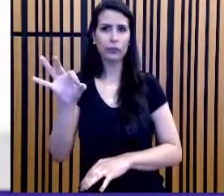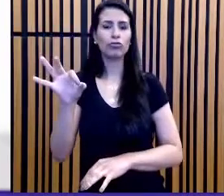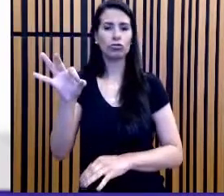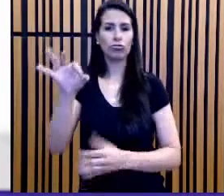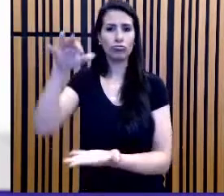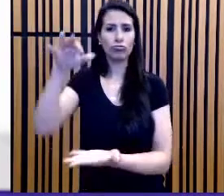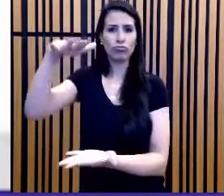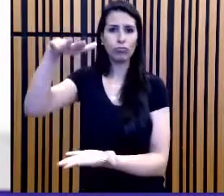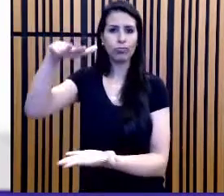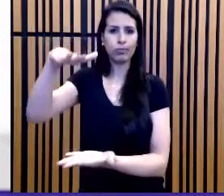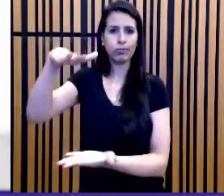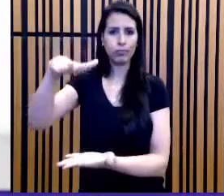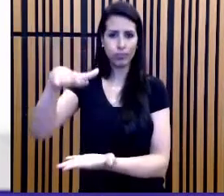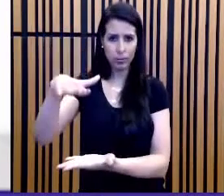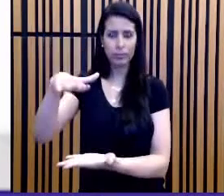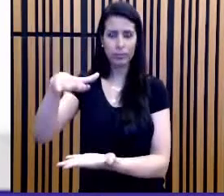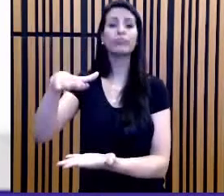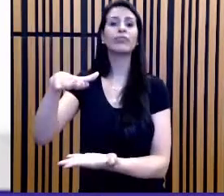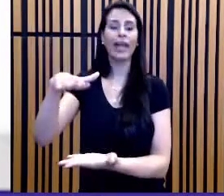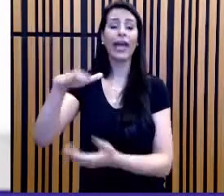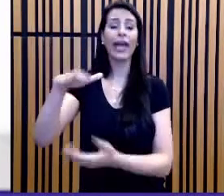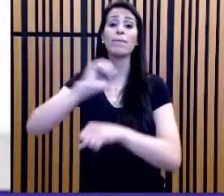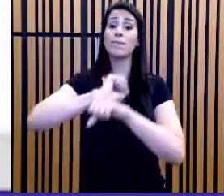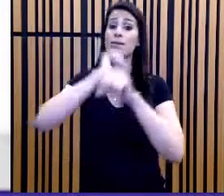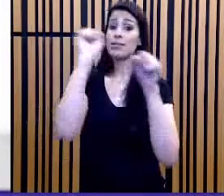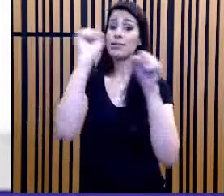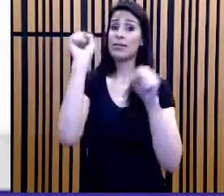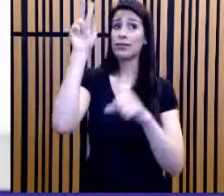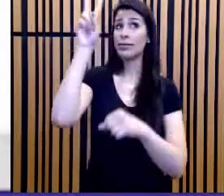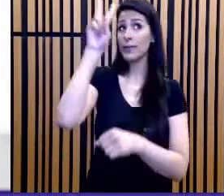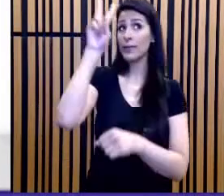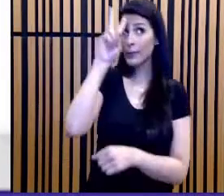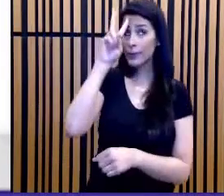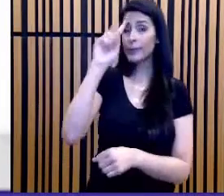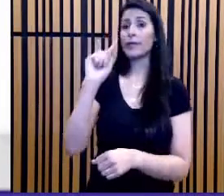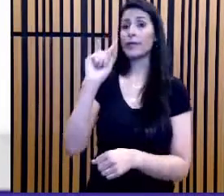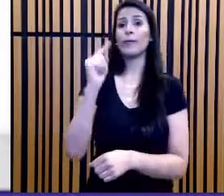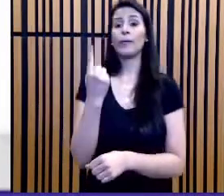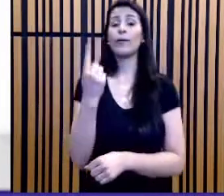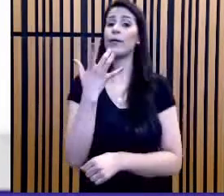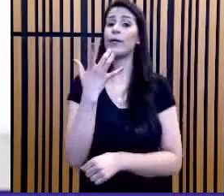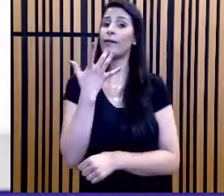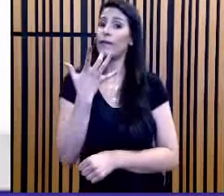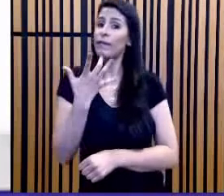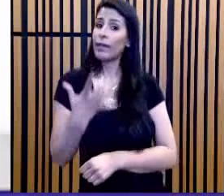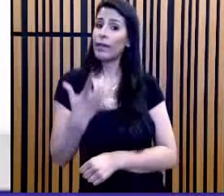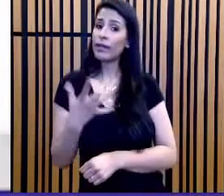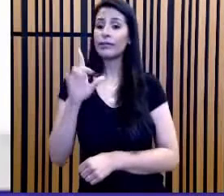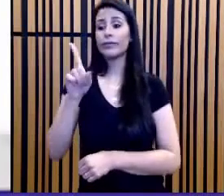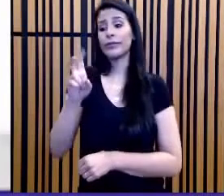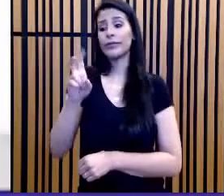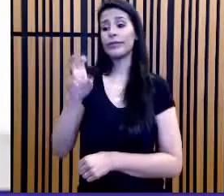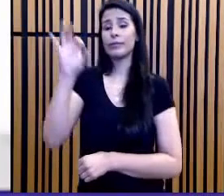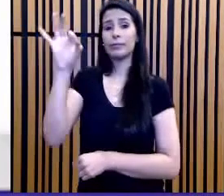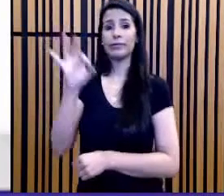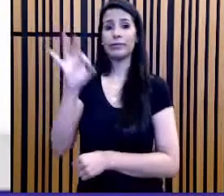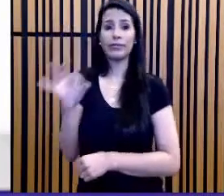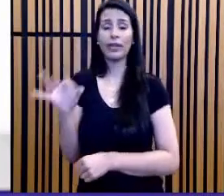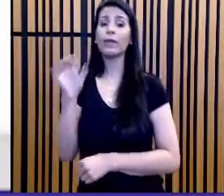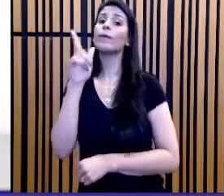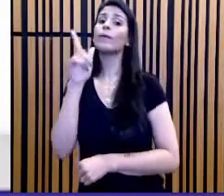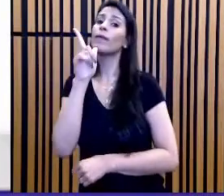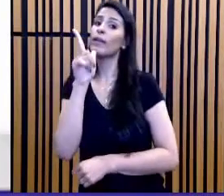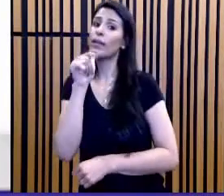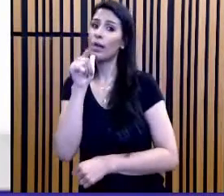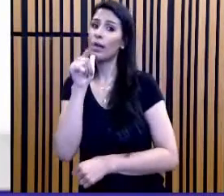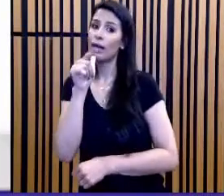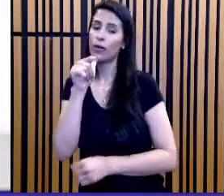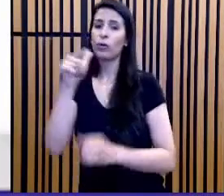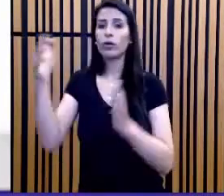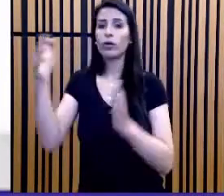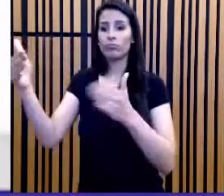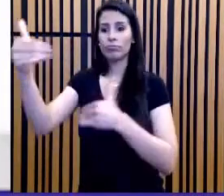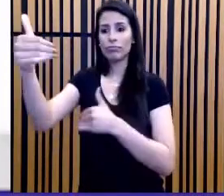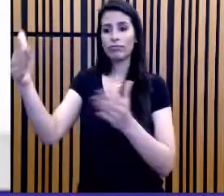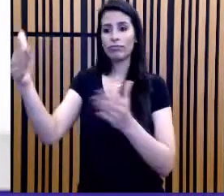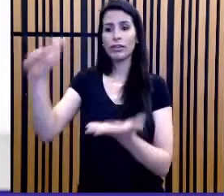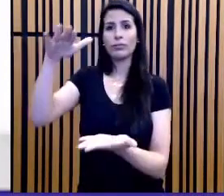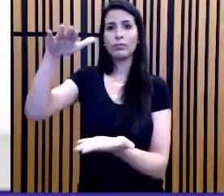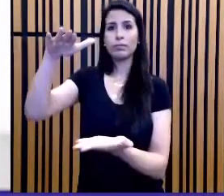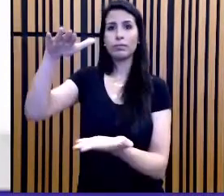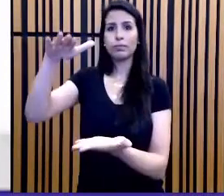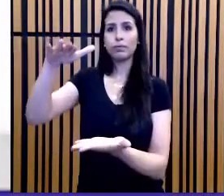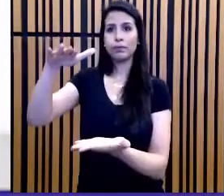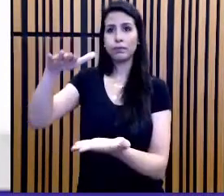lendo. 7 horas, manhã de segunda-feira, 13 horas de segunda-feira, 15% do volume de água. O dispositivo interrompe o